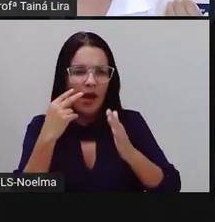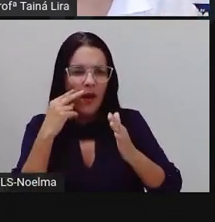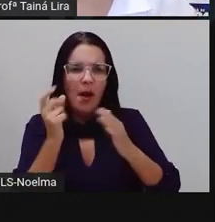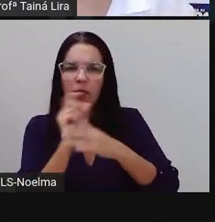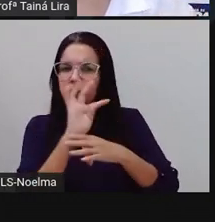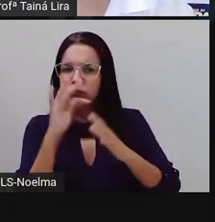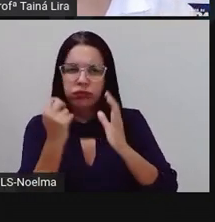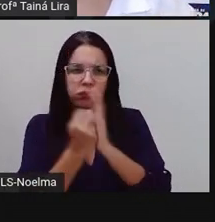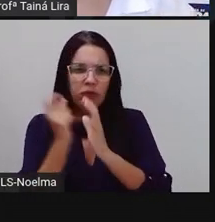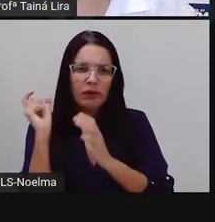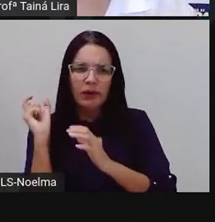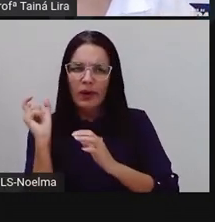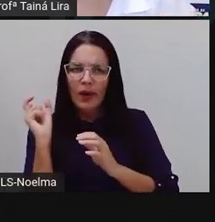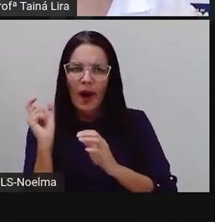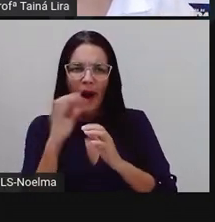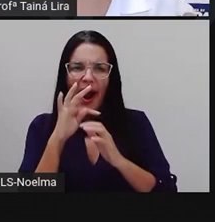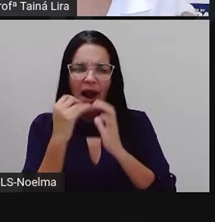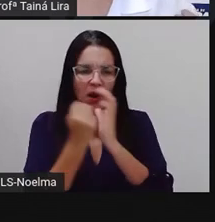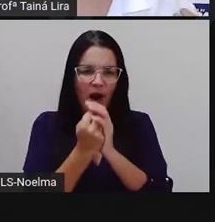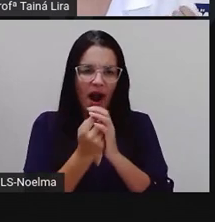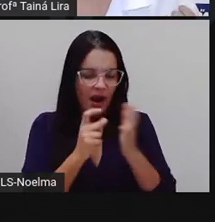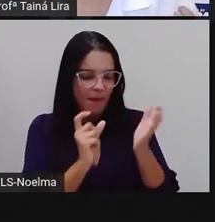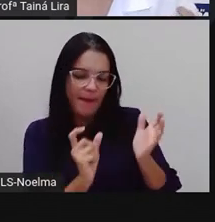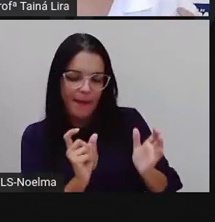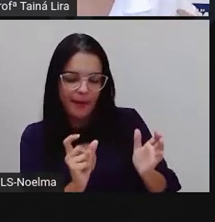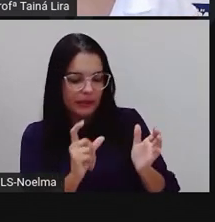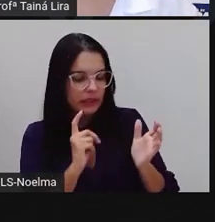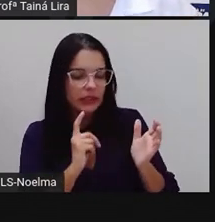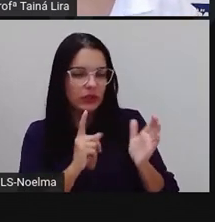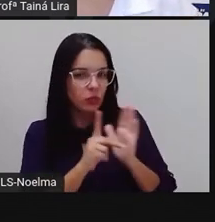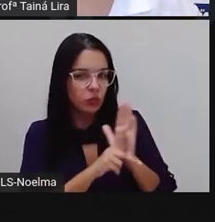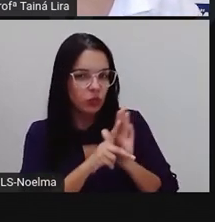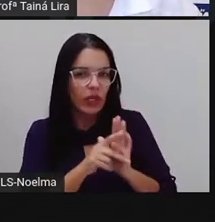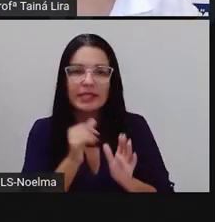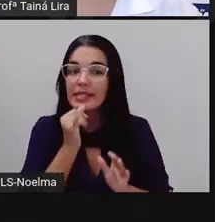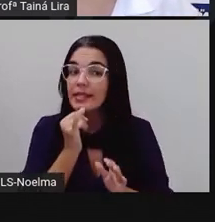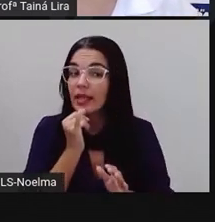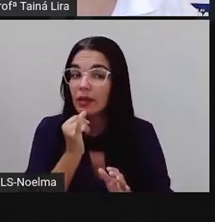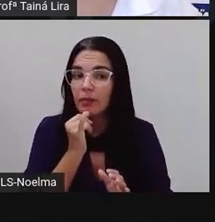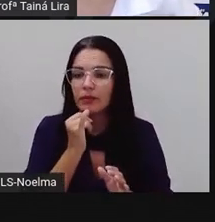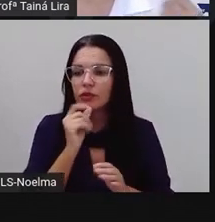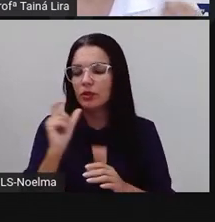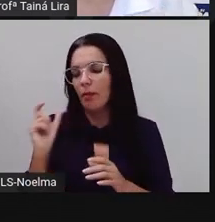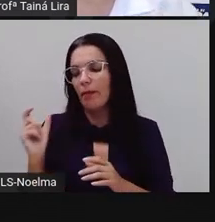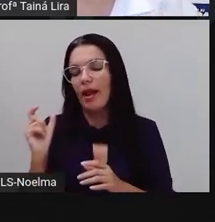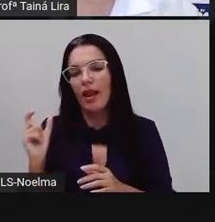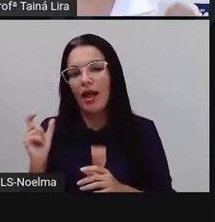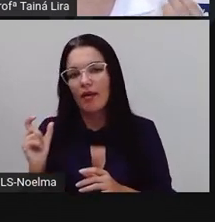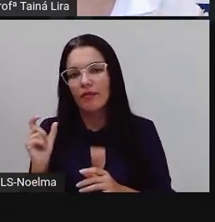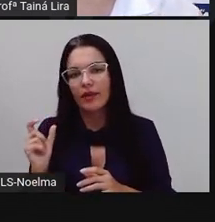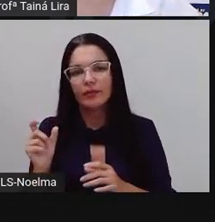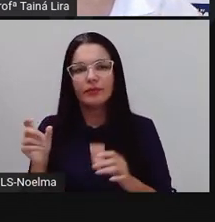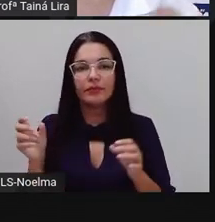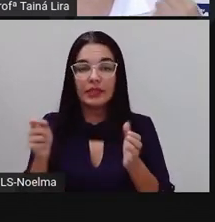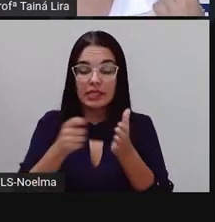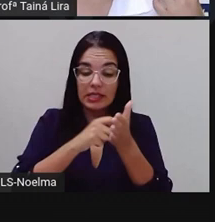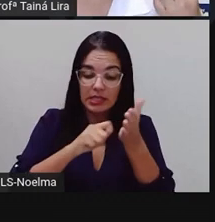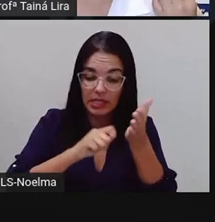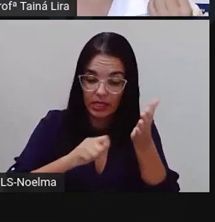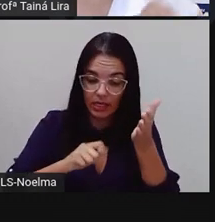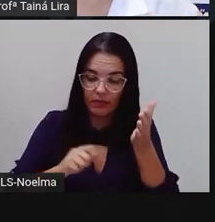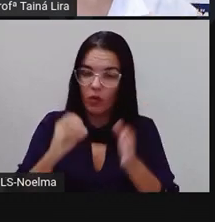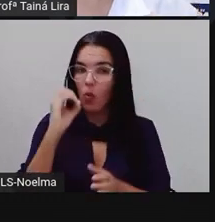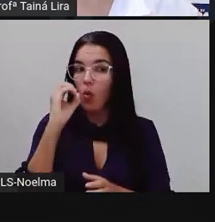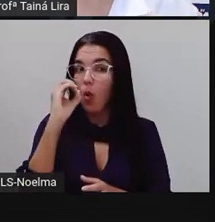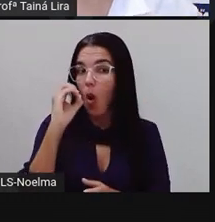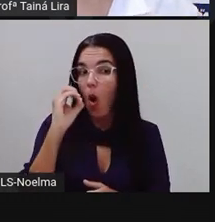Que é para o retiro ali do poema de Vinícius de Moraes. São exemplos de palavrinhas que são escritas com a